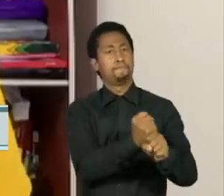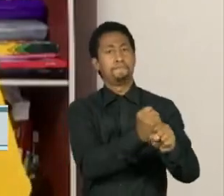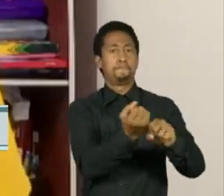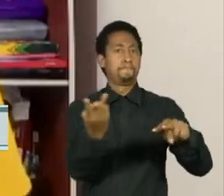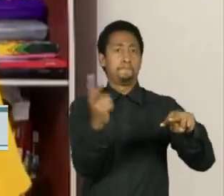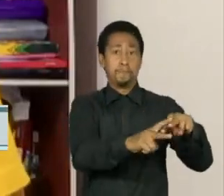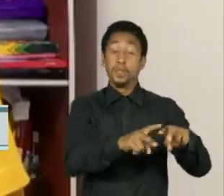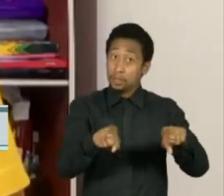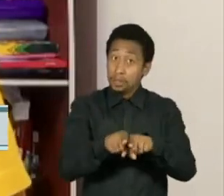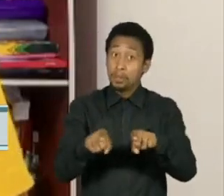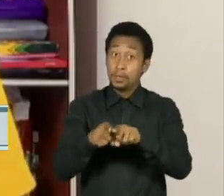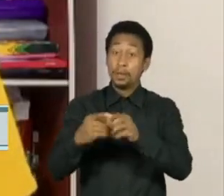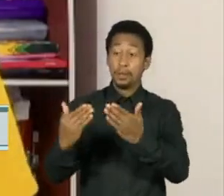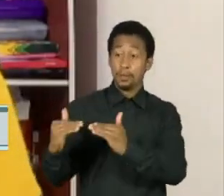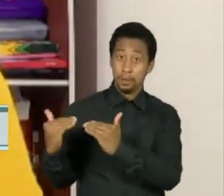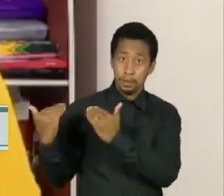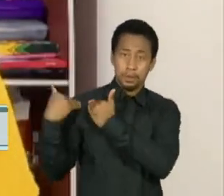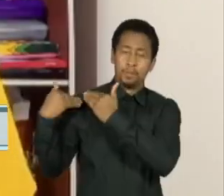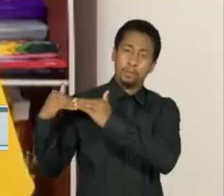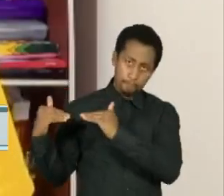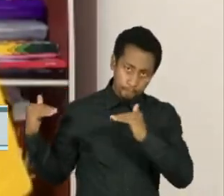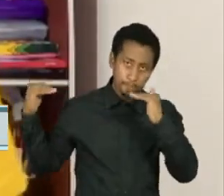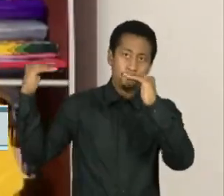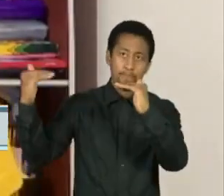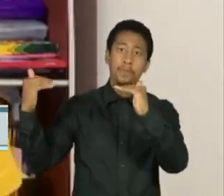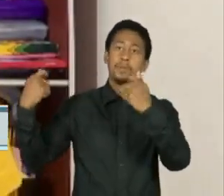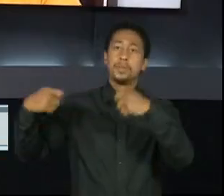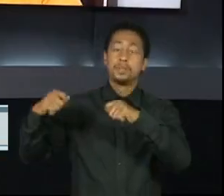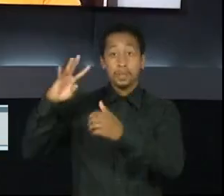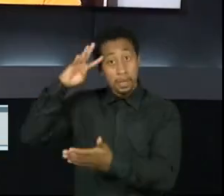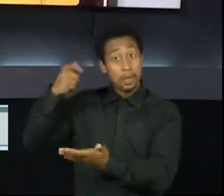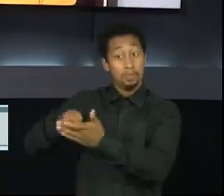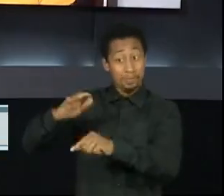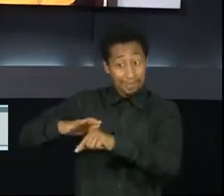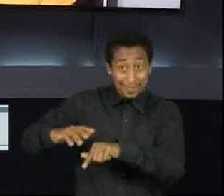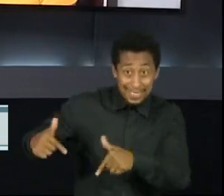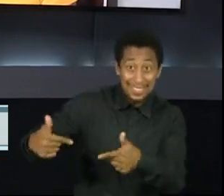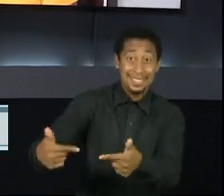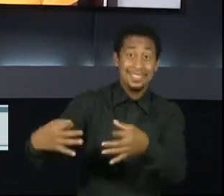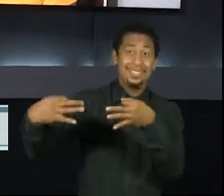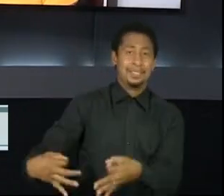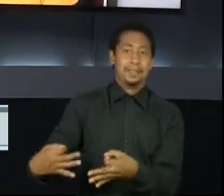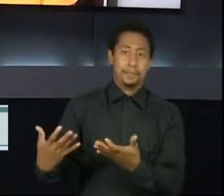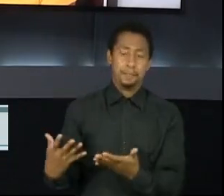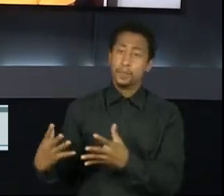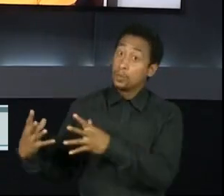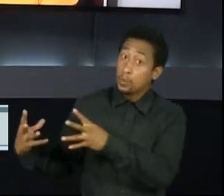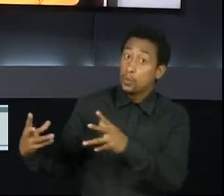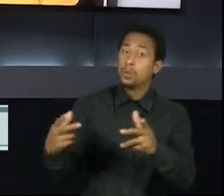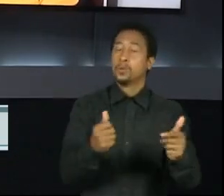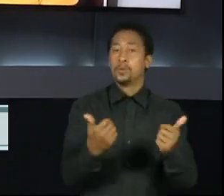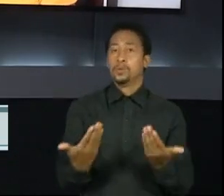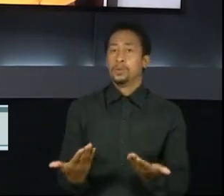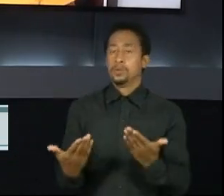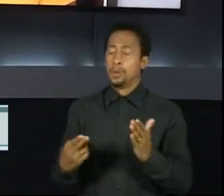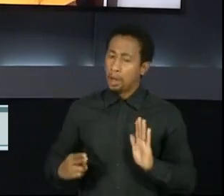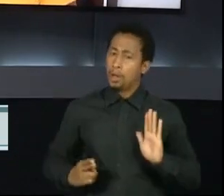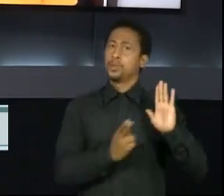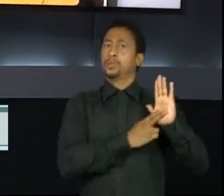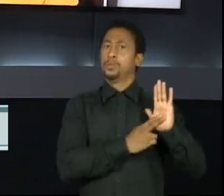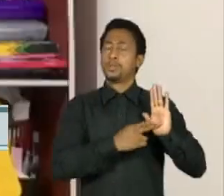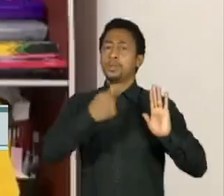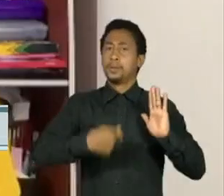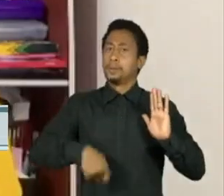de acordo, que hajam preventivamente para que isso não se repita. É preciso que todo mundo admita que a gente precisa